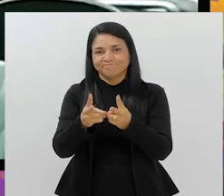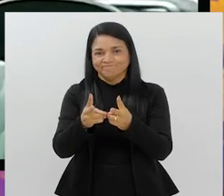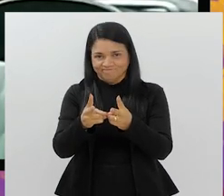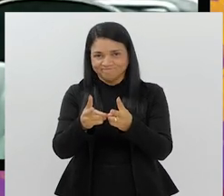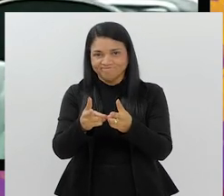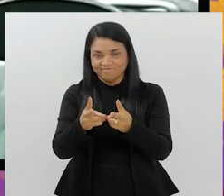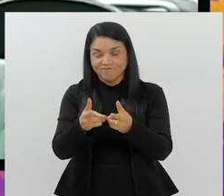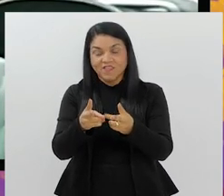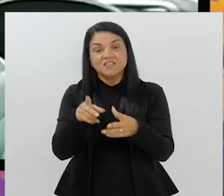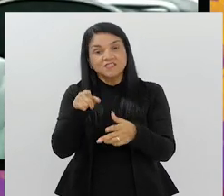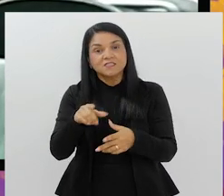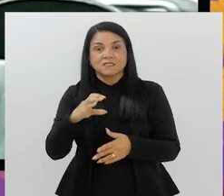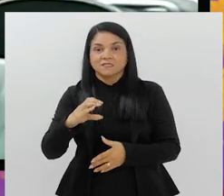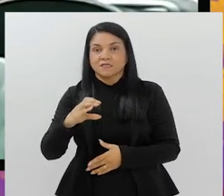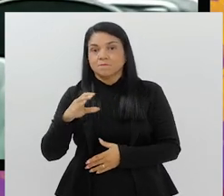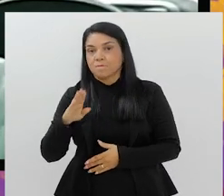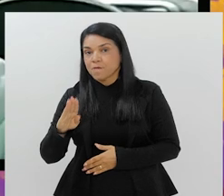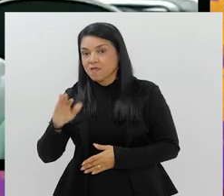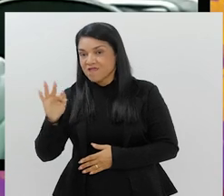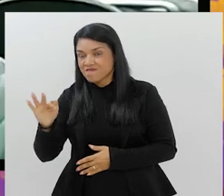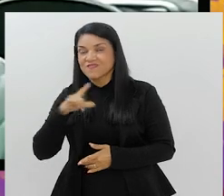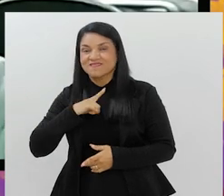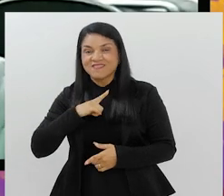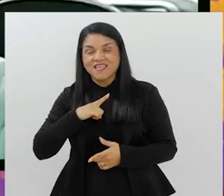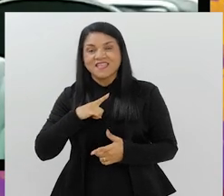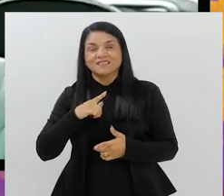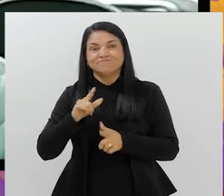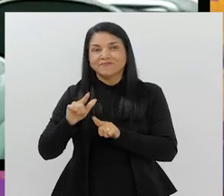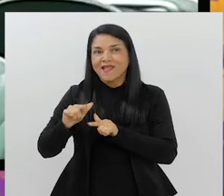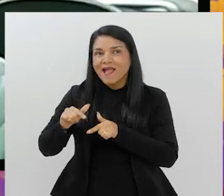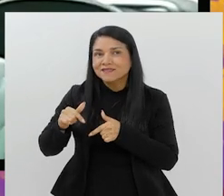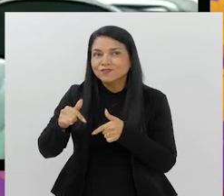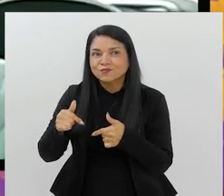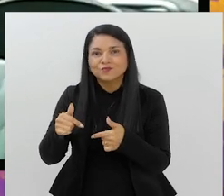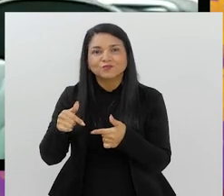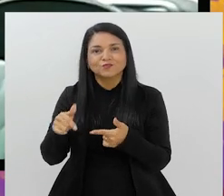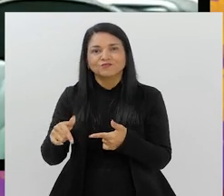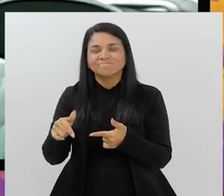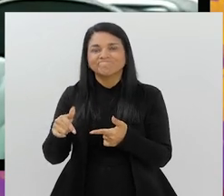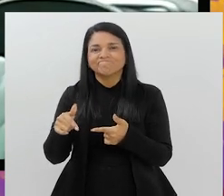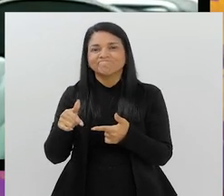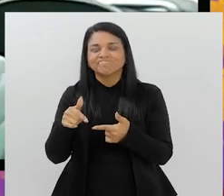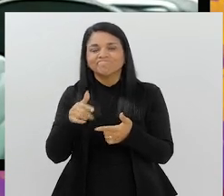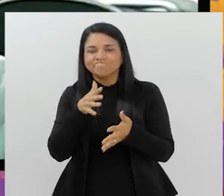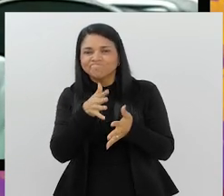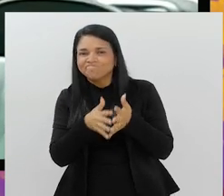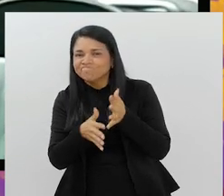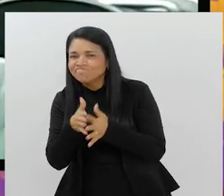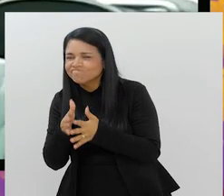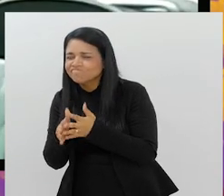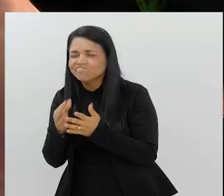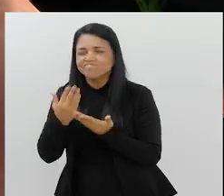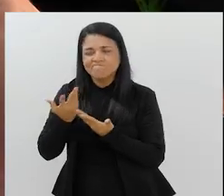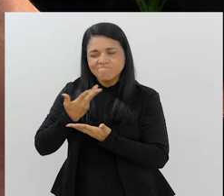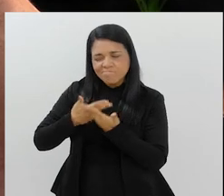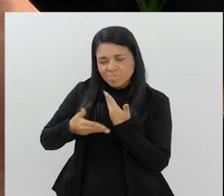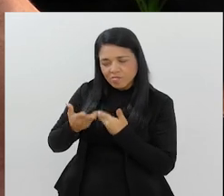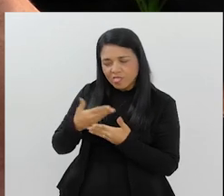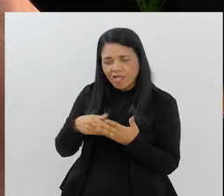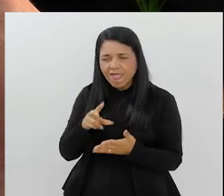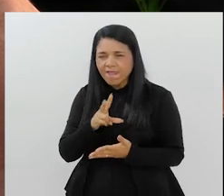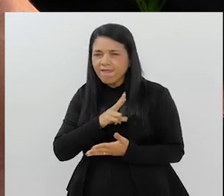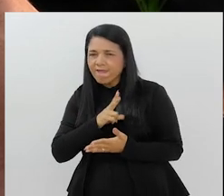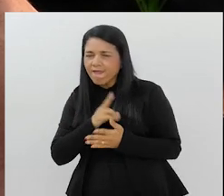perpetuando no poder. E isso gera muitas ações mais, digamos, entranhadas de